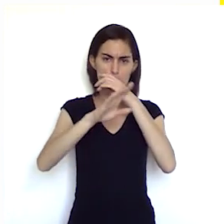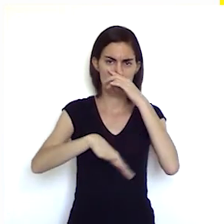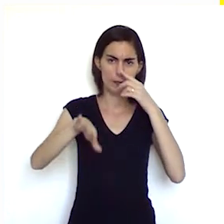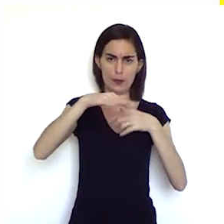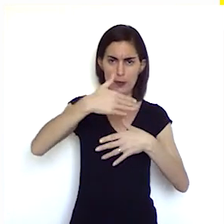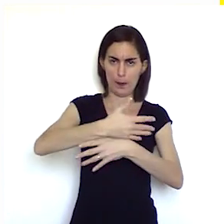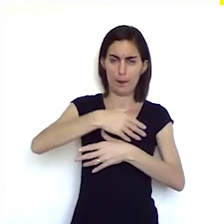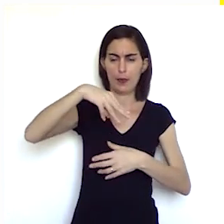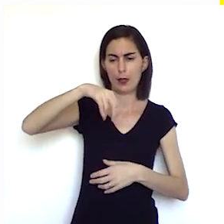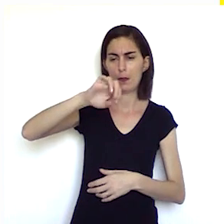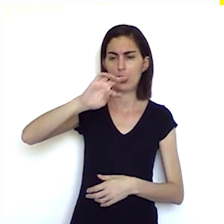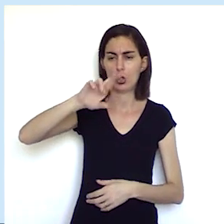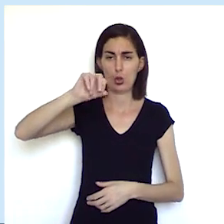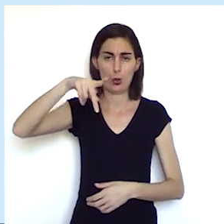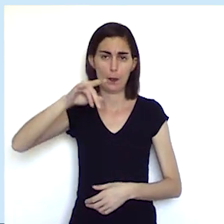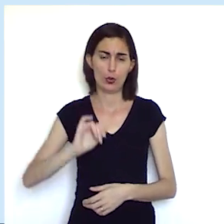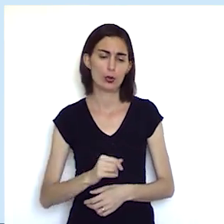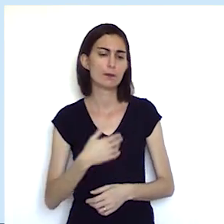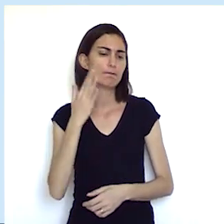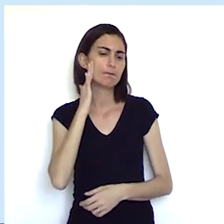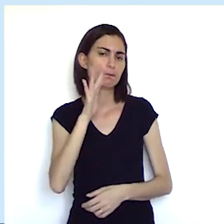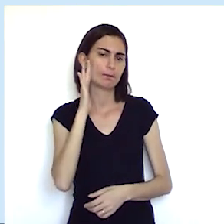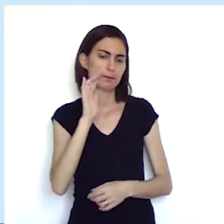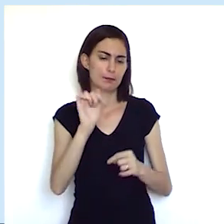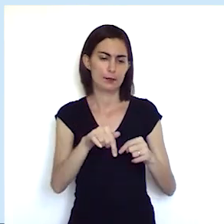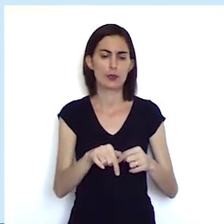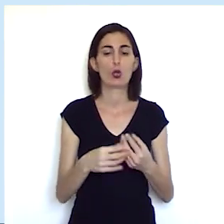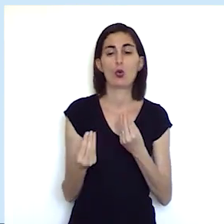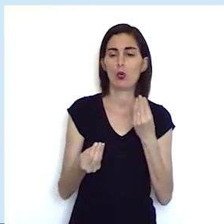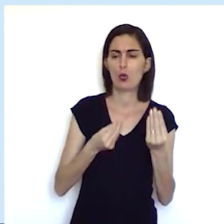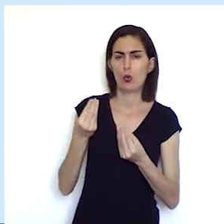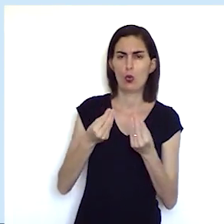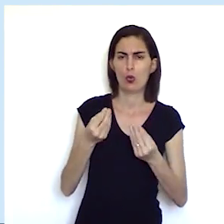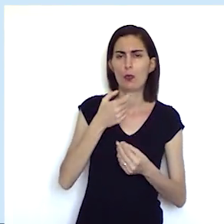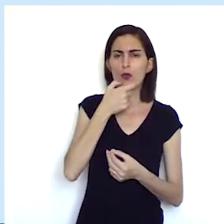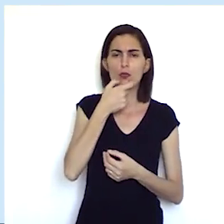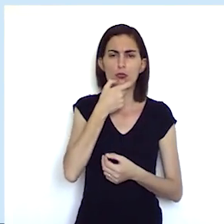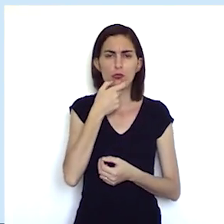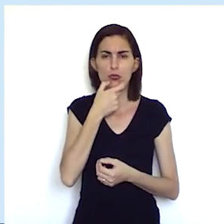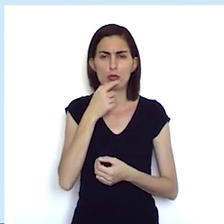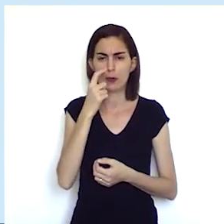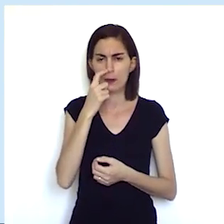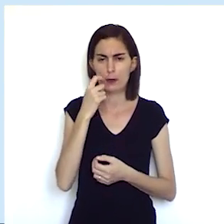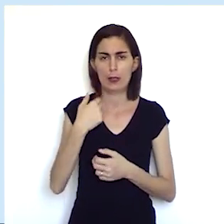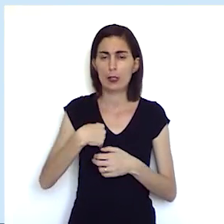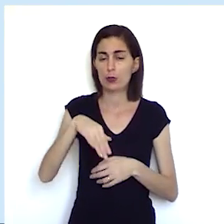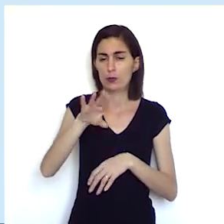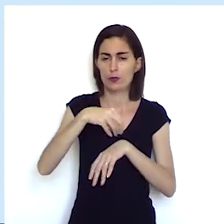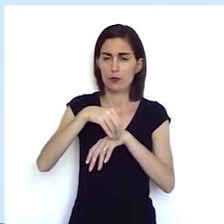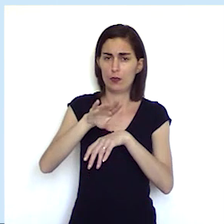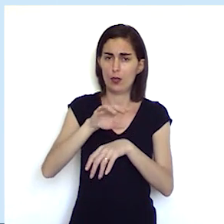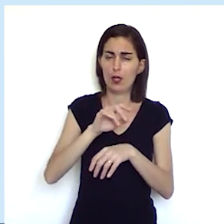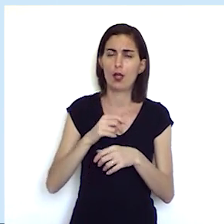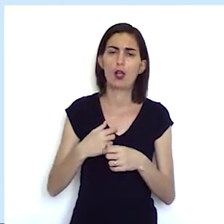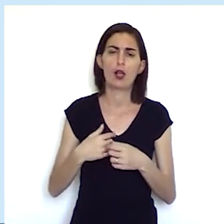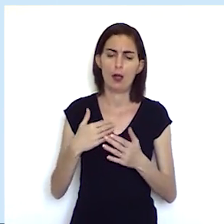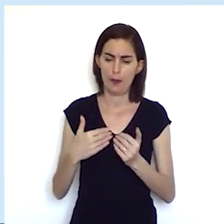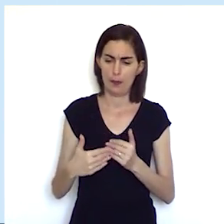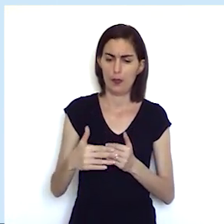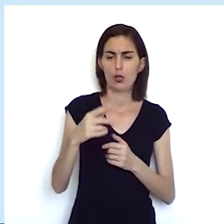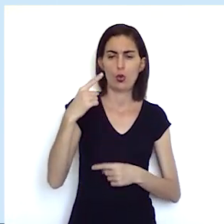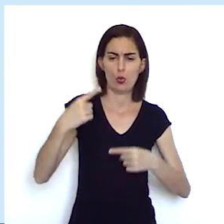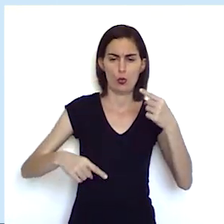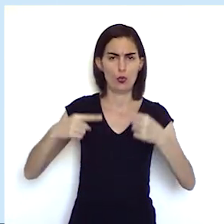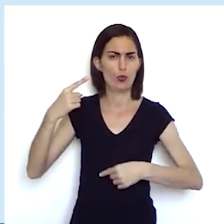em relação à metrópole compreendamos aqui que como esses ingleses eles vieram para a América a